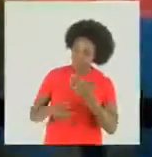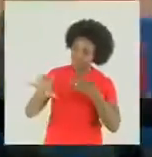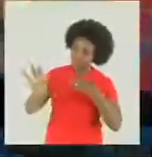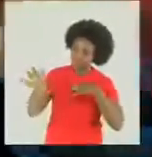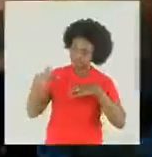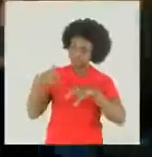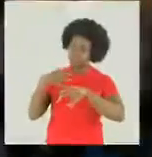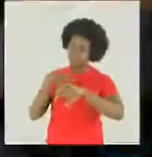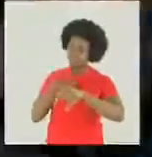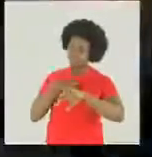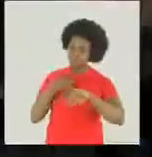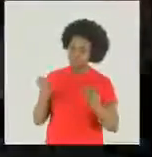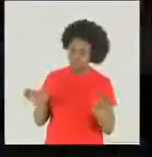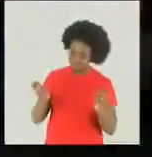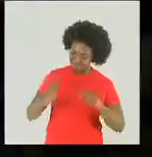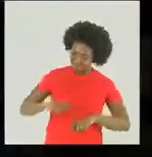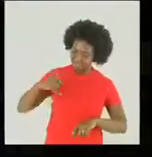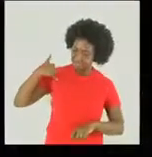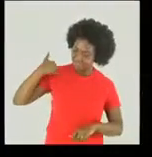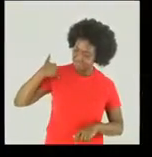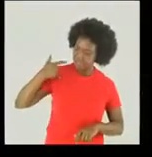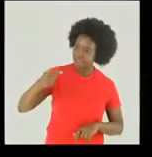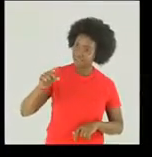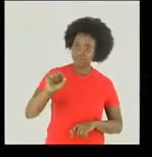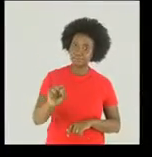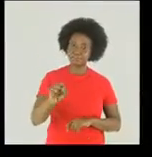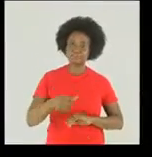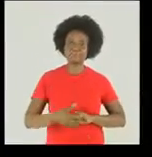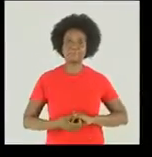É gente como você que me faz estar aqui aos 78 anos. me